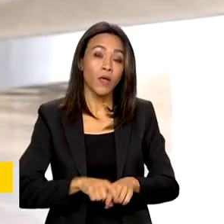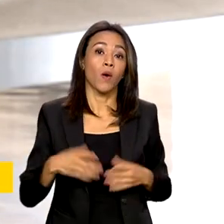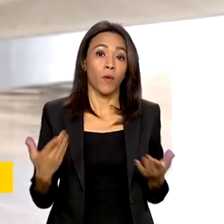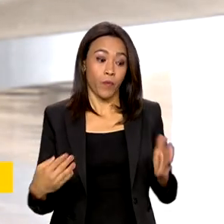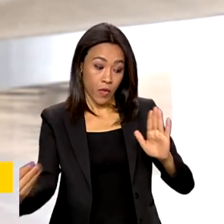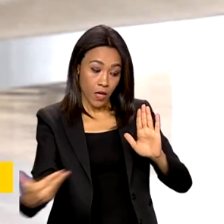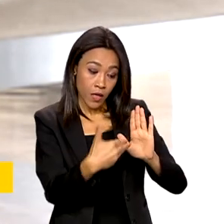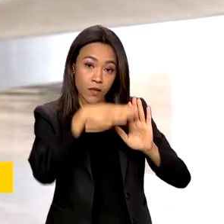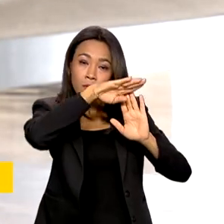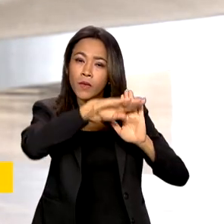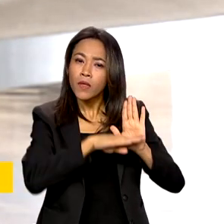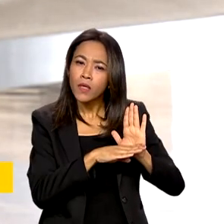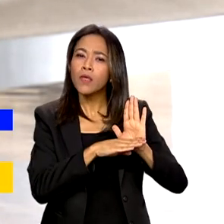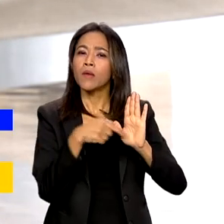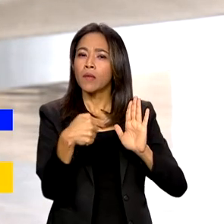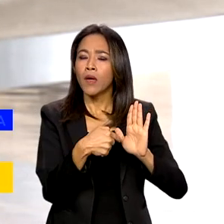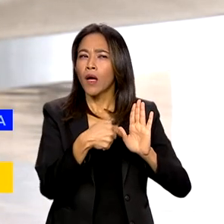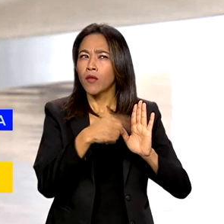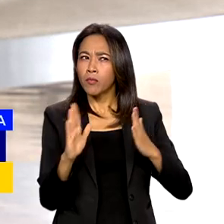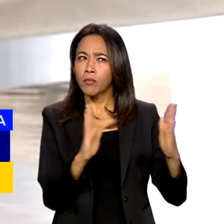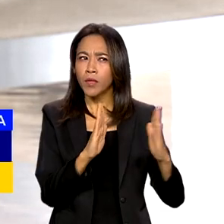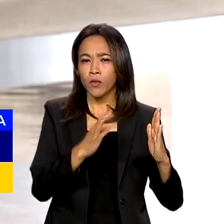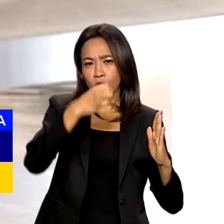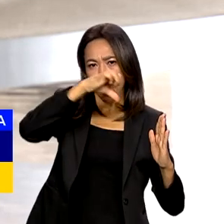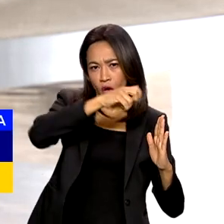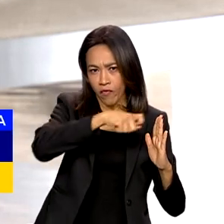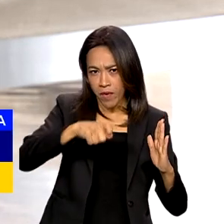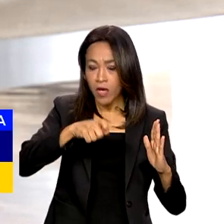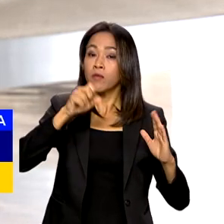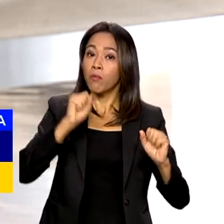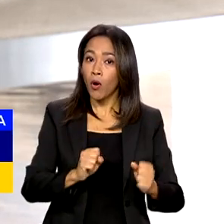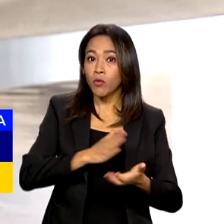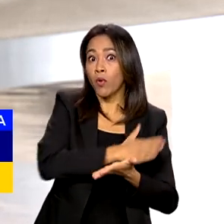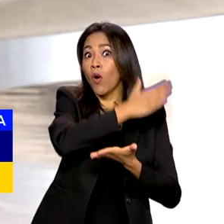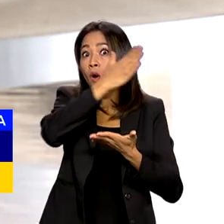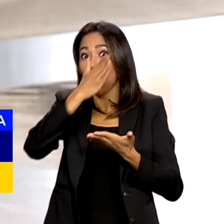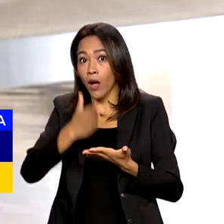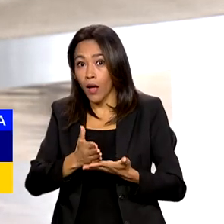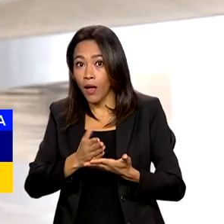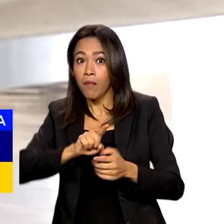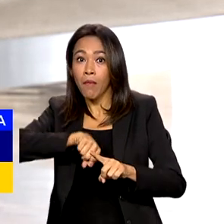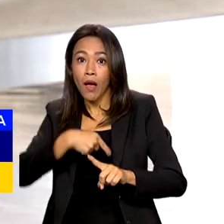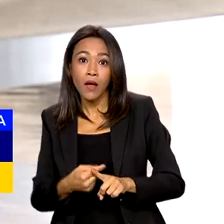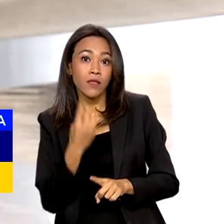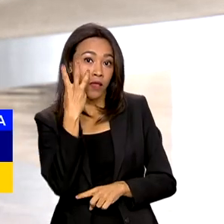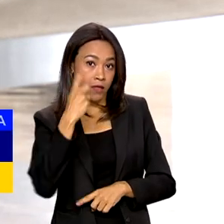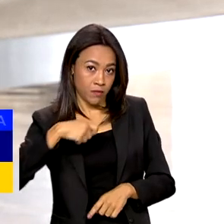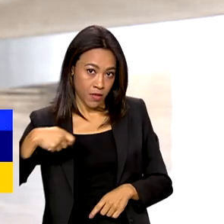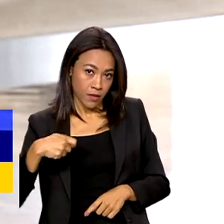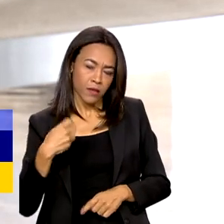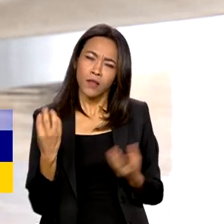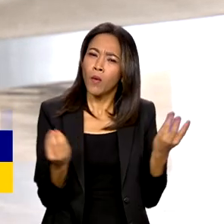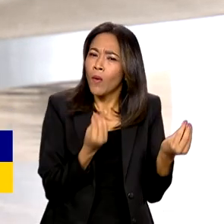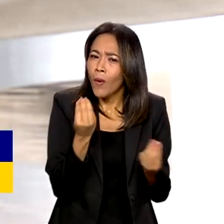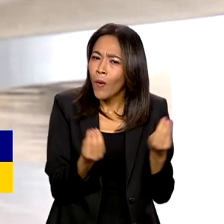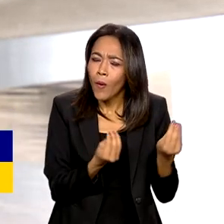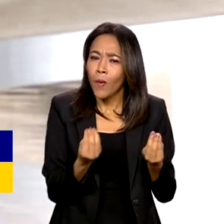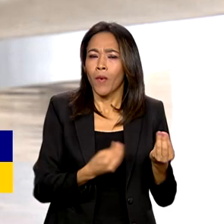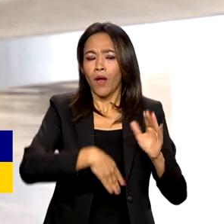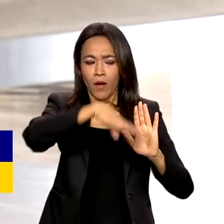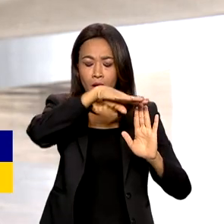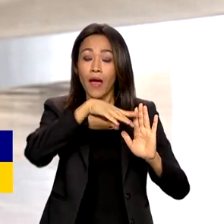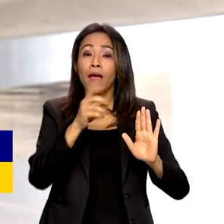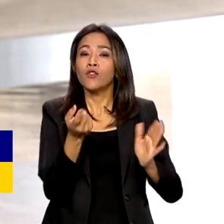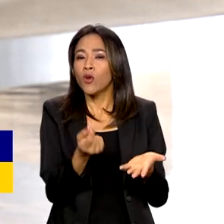programa vai durar nove meses, prorrogáveis por mais três e vai funcionar da seguinte forma. Um bônus de